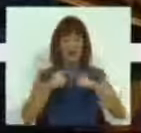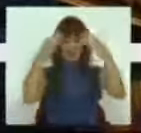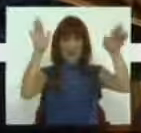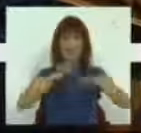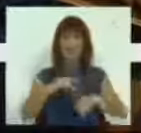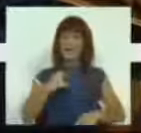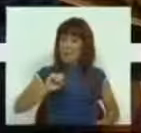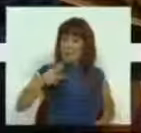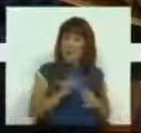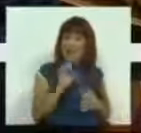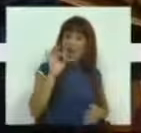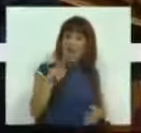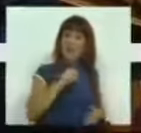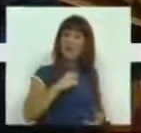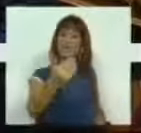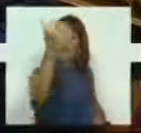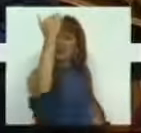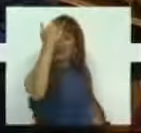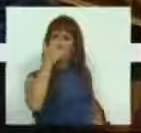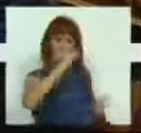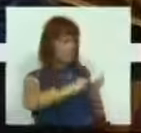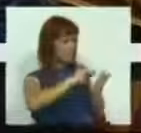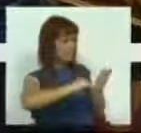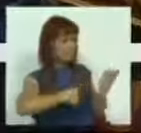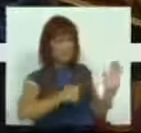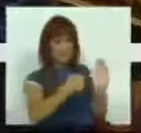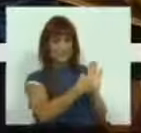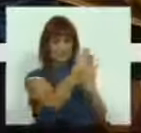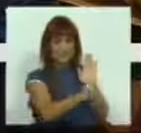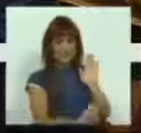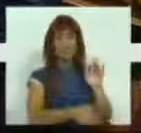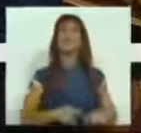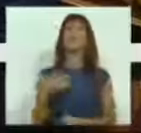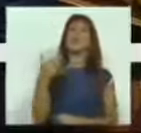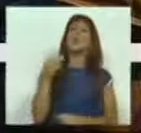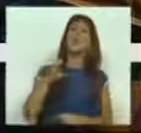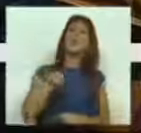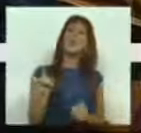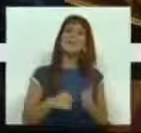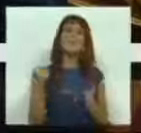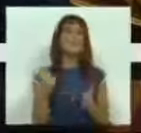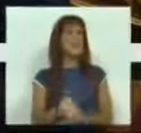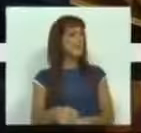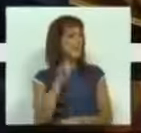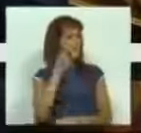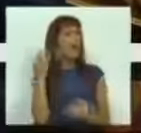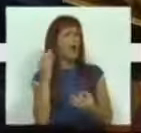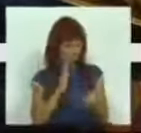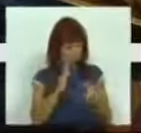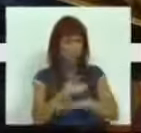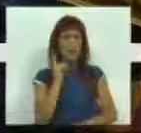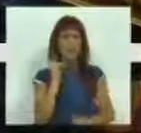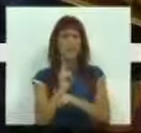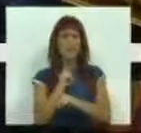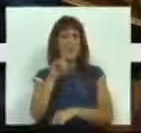por isso esta é minha primeira nota para saudar os autores e peticionários. O Partido Socialista sempre defendeu e continua